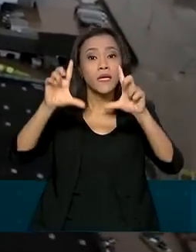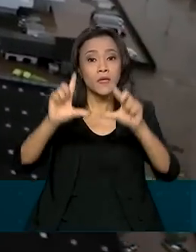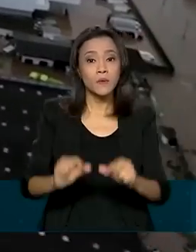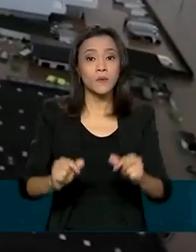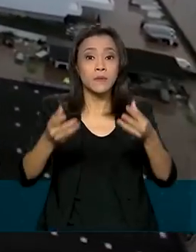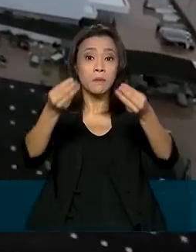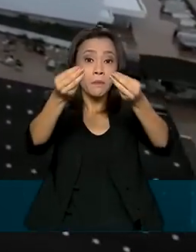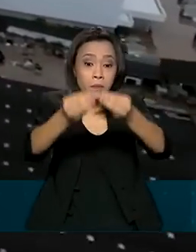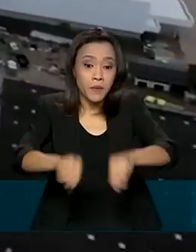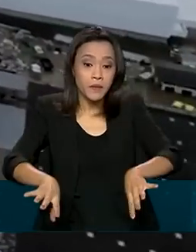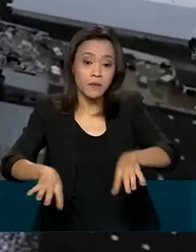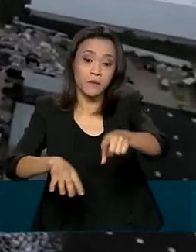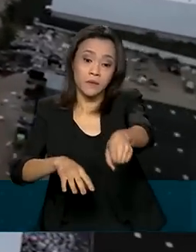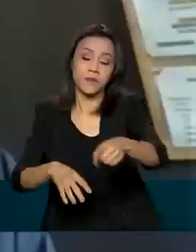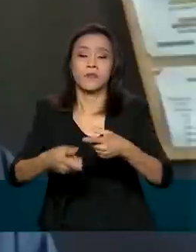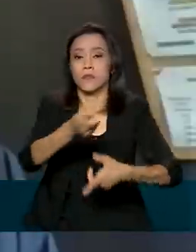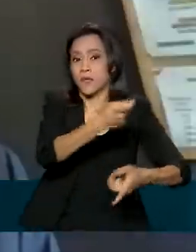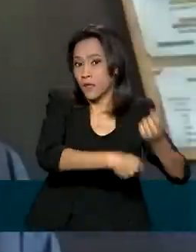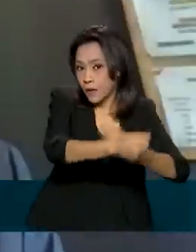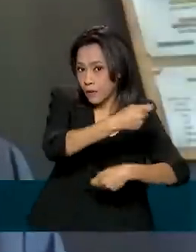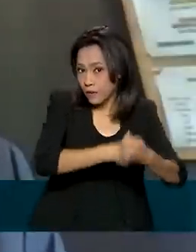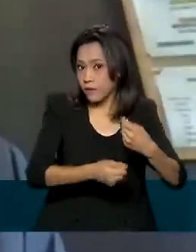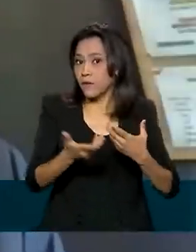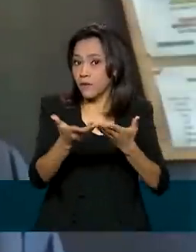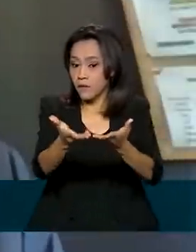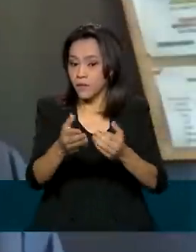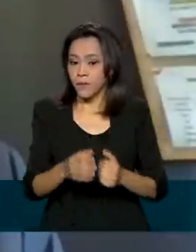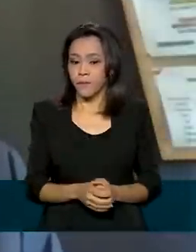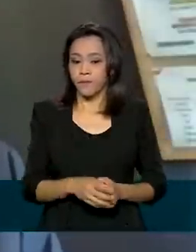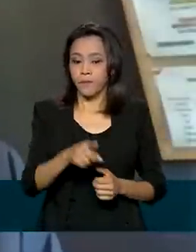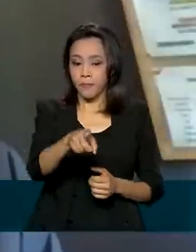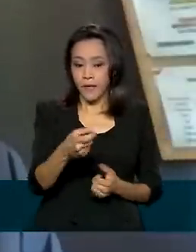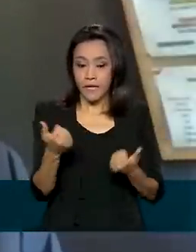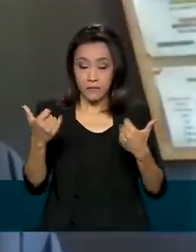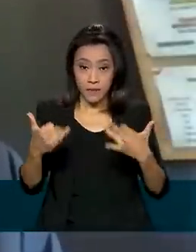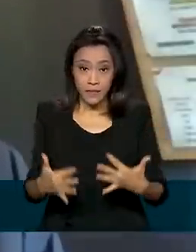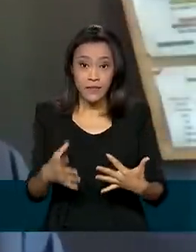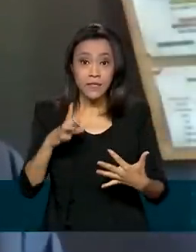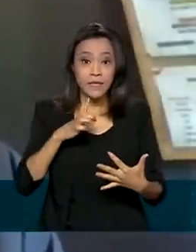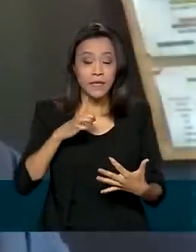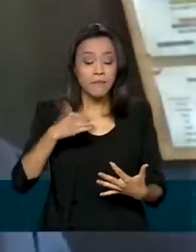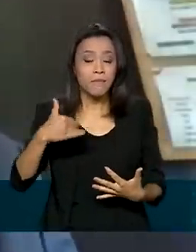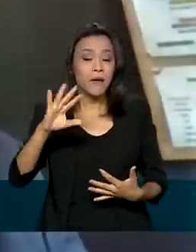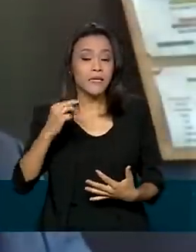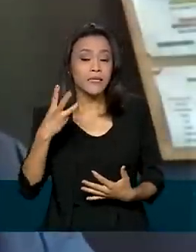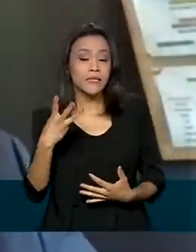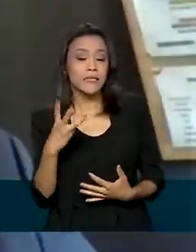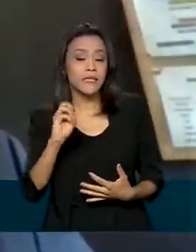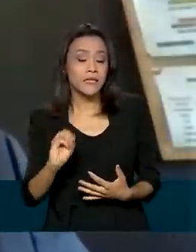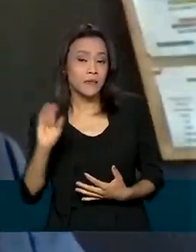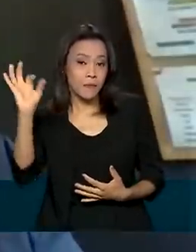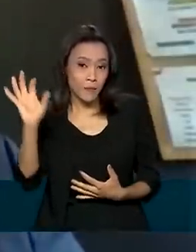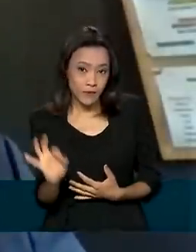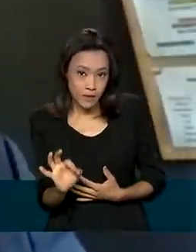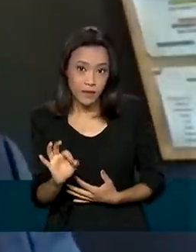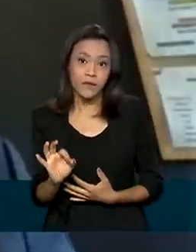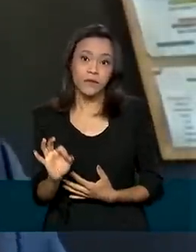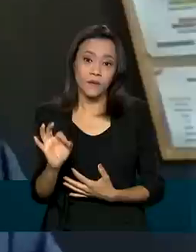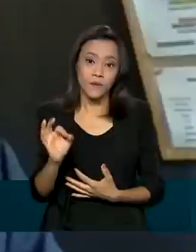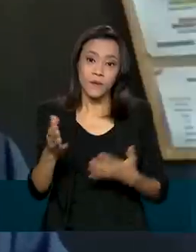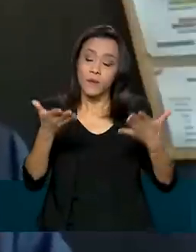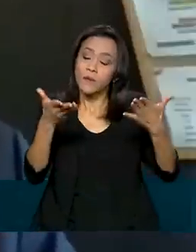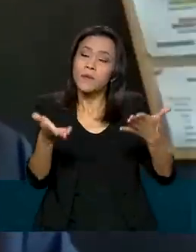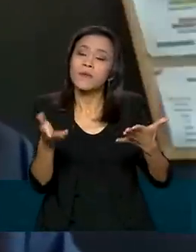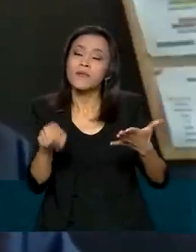financeiros e econômicos. Reduz os danos até mais de 30% dos danos econômicos